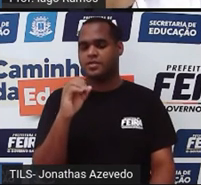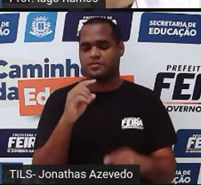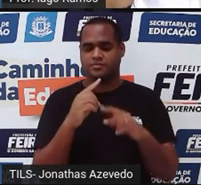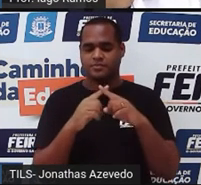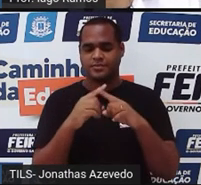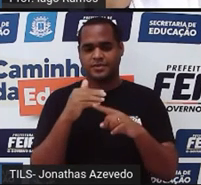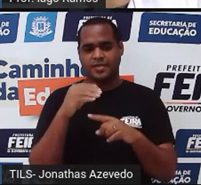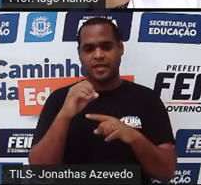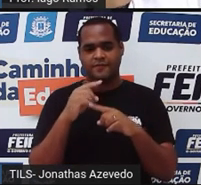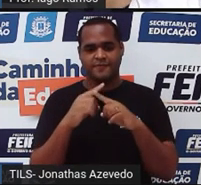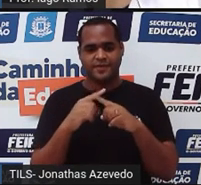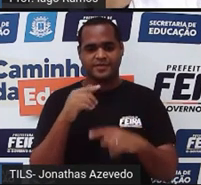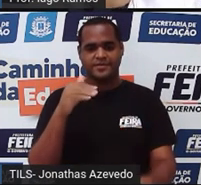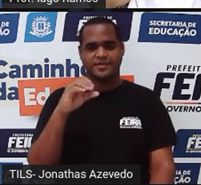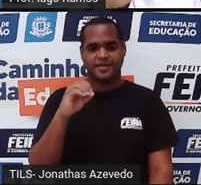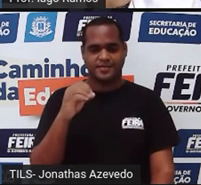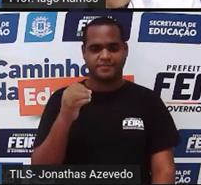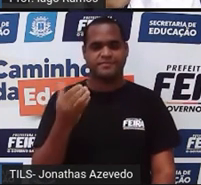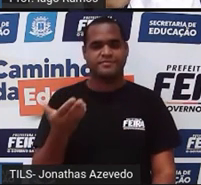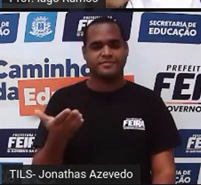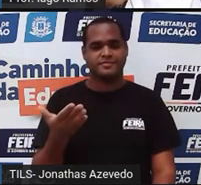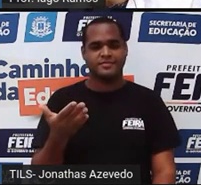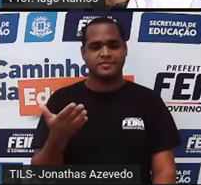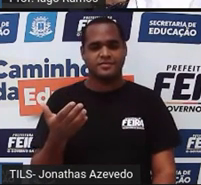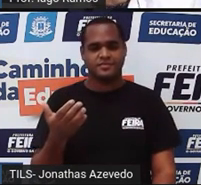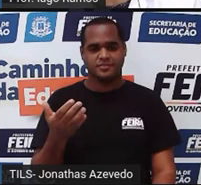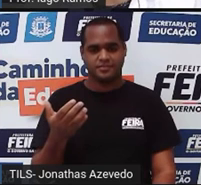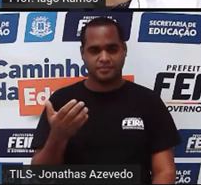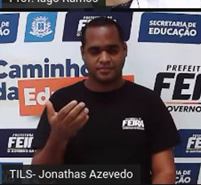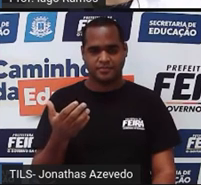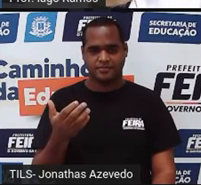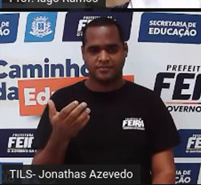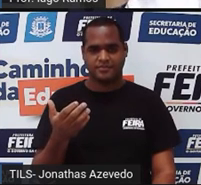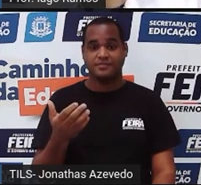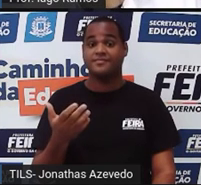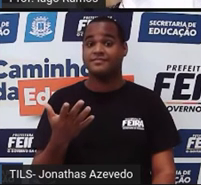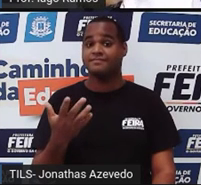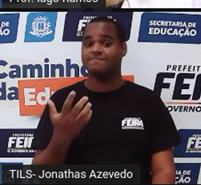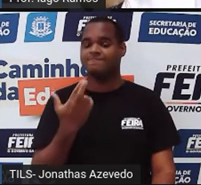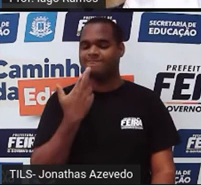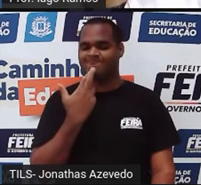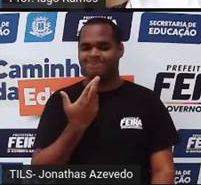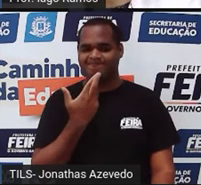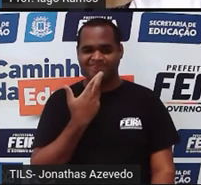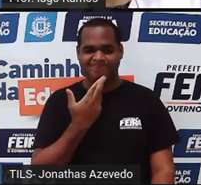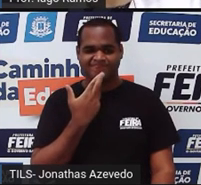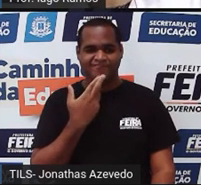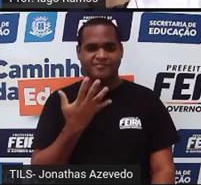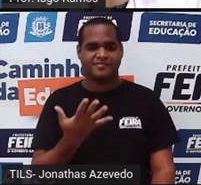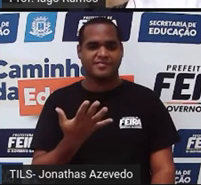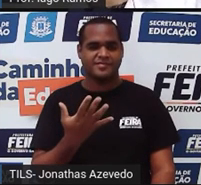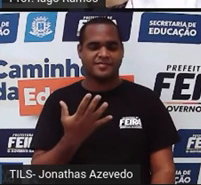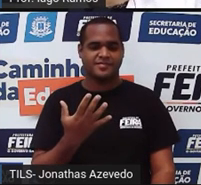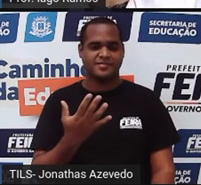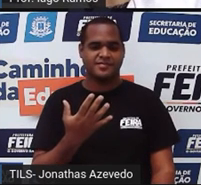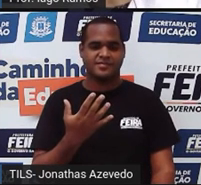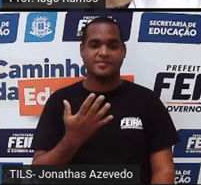então, 10 vezes 10, vezes 10, tá bom? O resultado dessa multiplicação